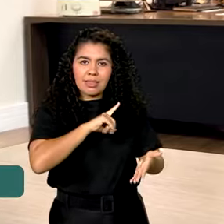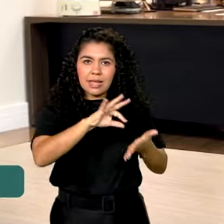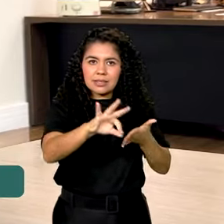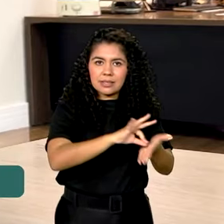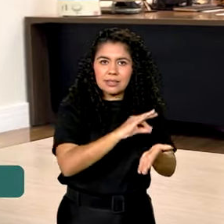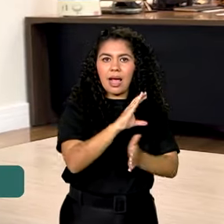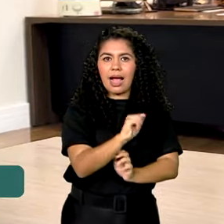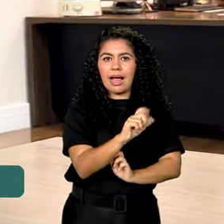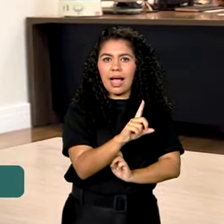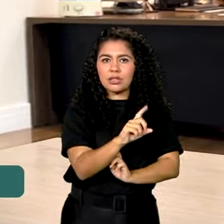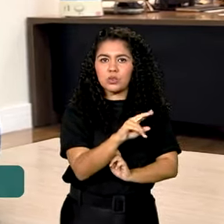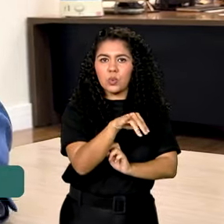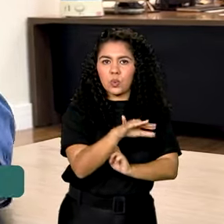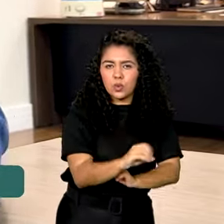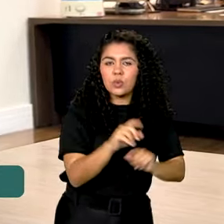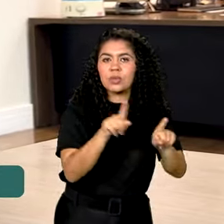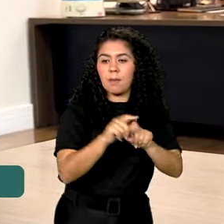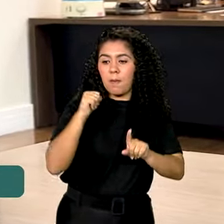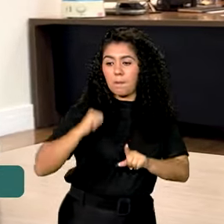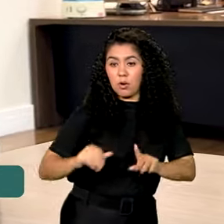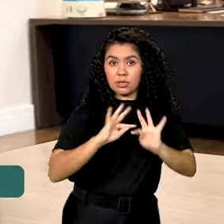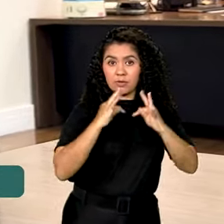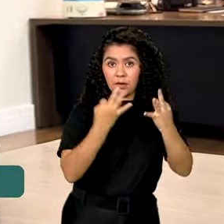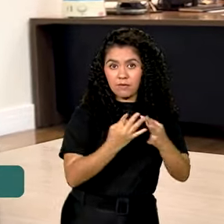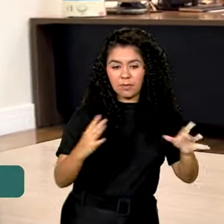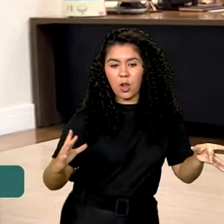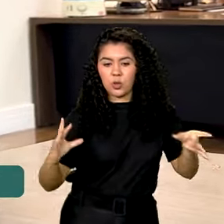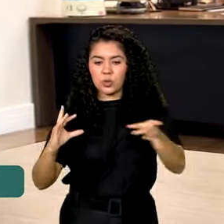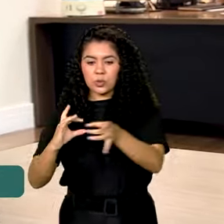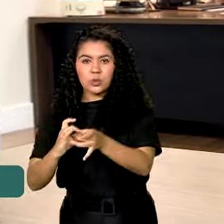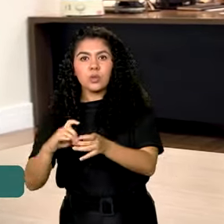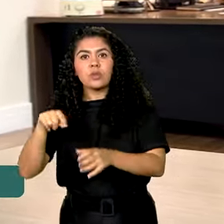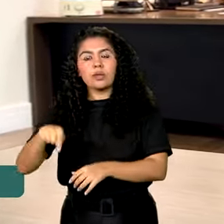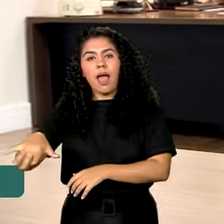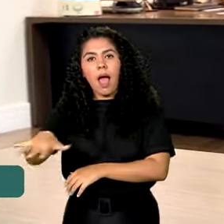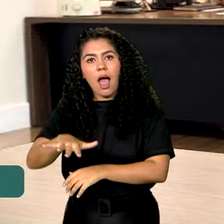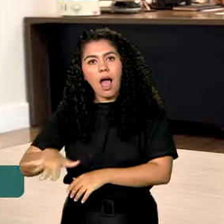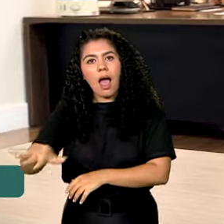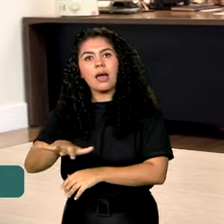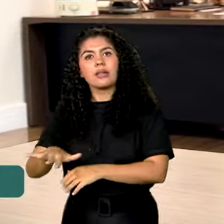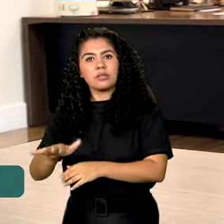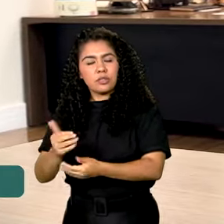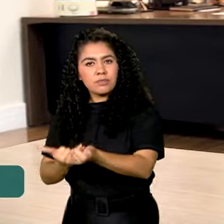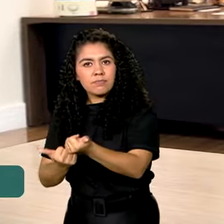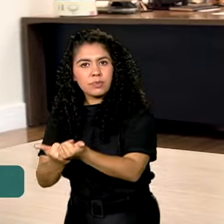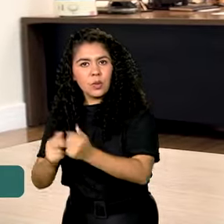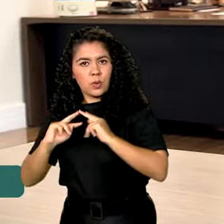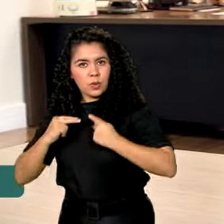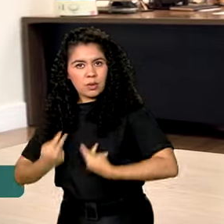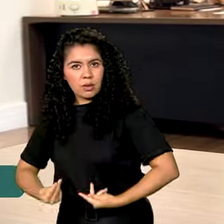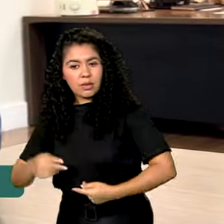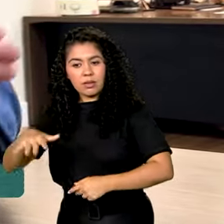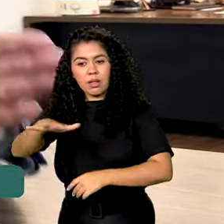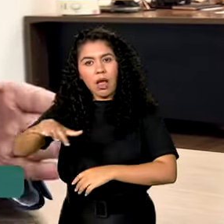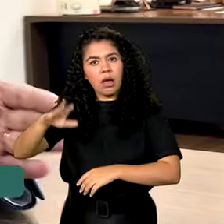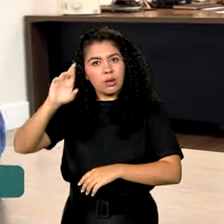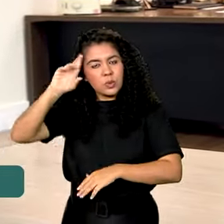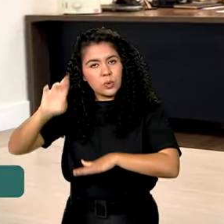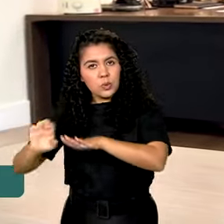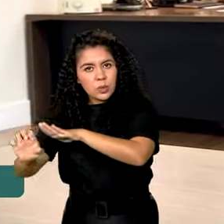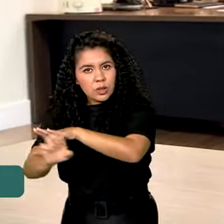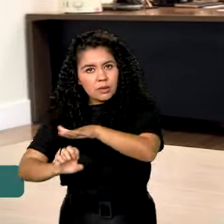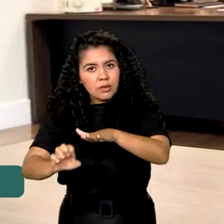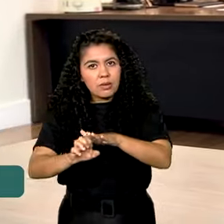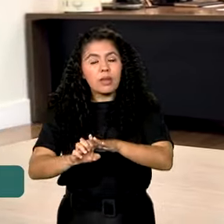do Bolsa Família, junto com a área de recursos humanos do setor empresarial e ali forma um